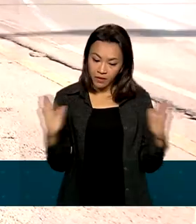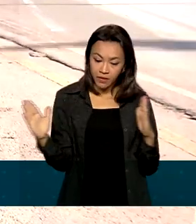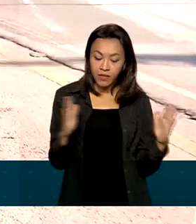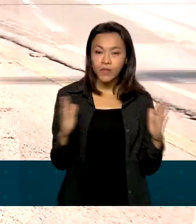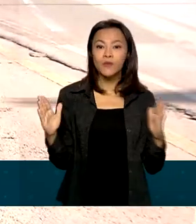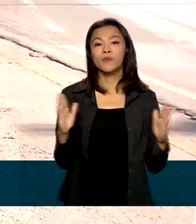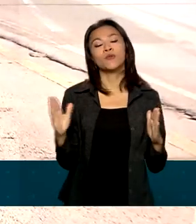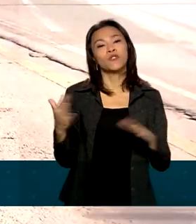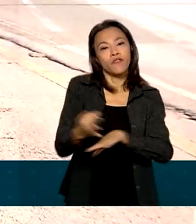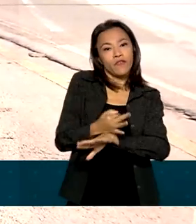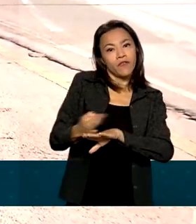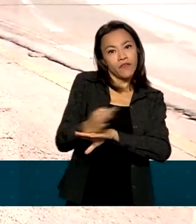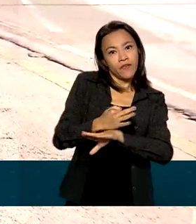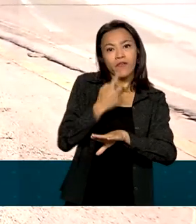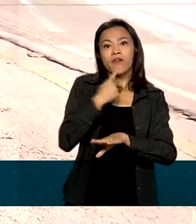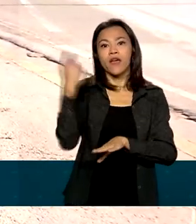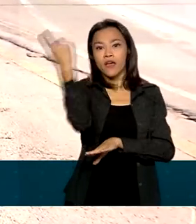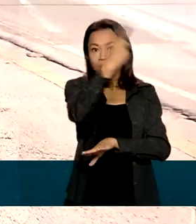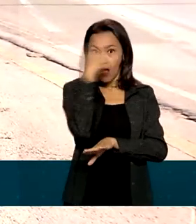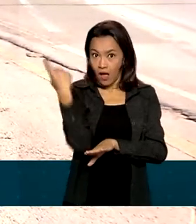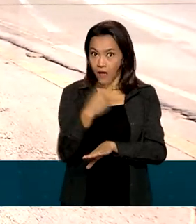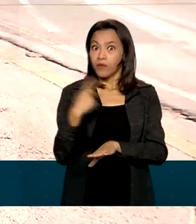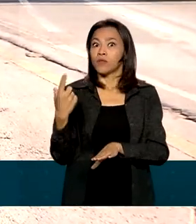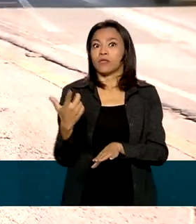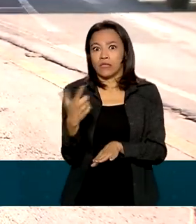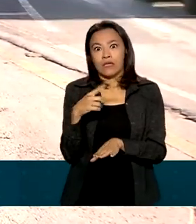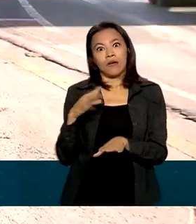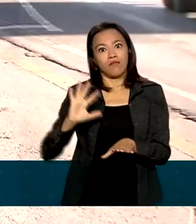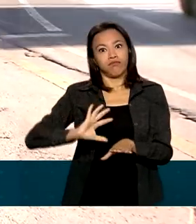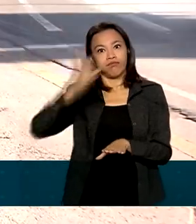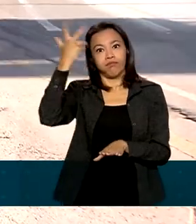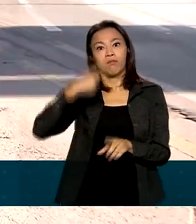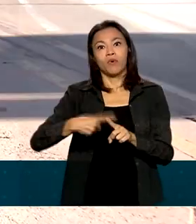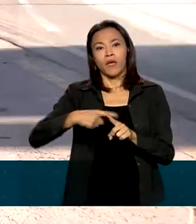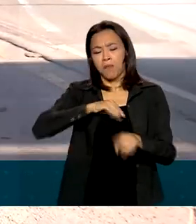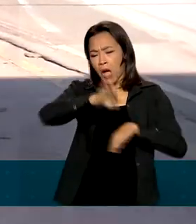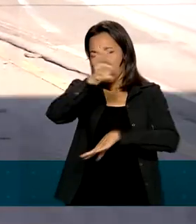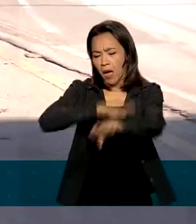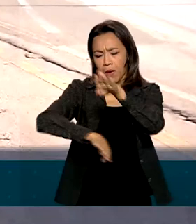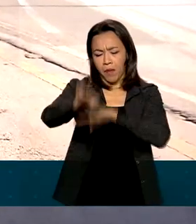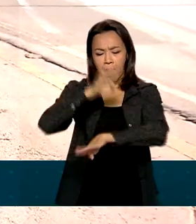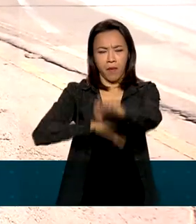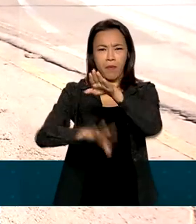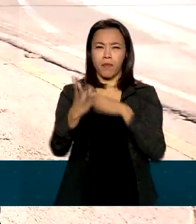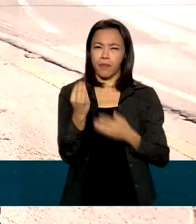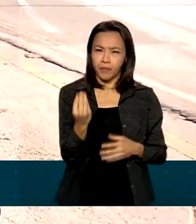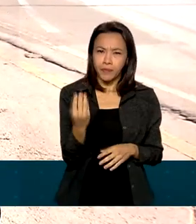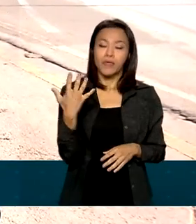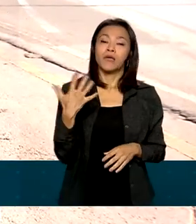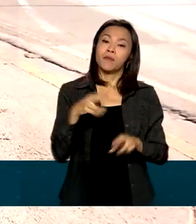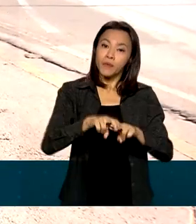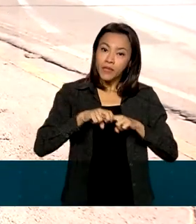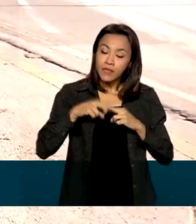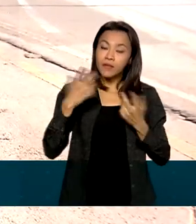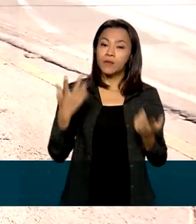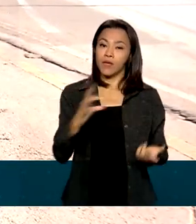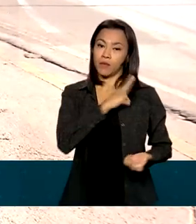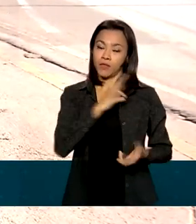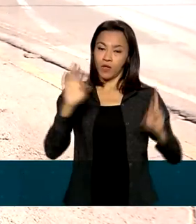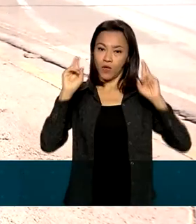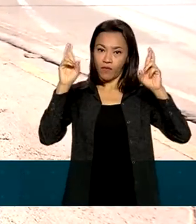já que o fluxo de veículos aumenta bastante. E por isso a PRF vai reforçar a fiscalização, principalmente naqueles